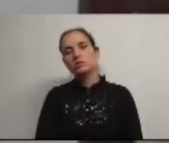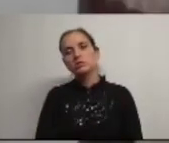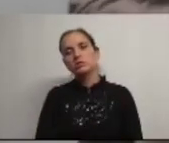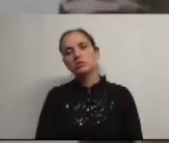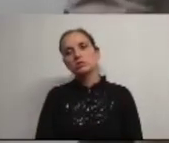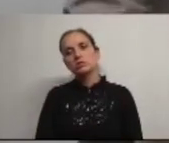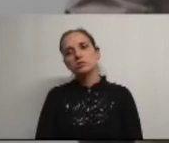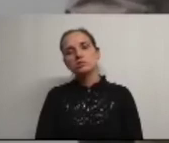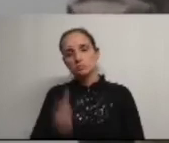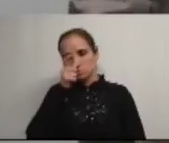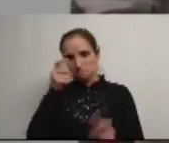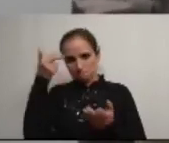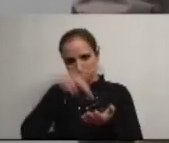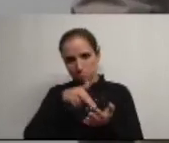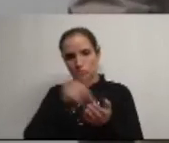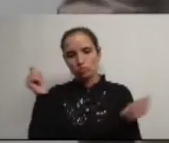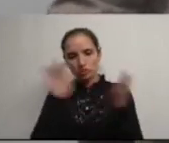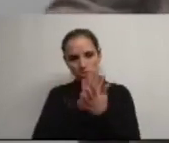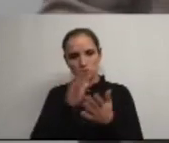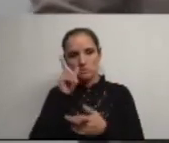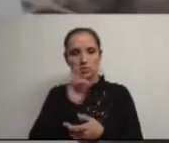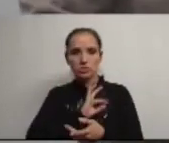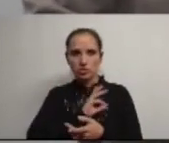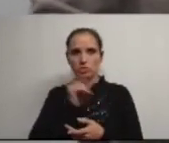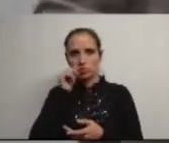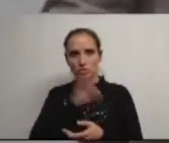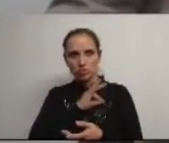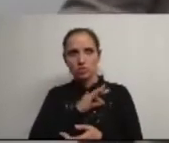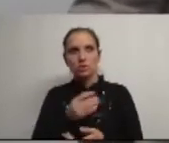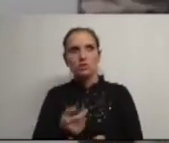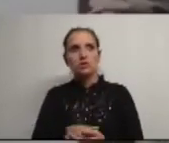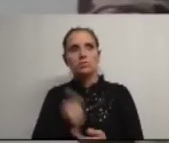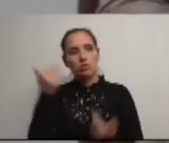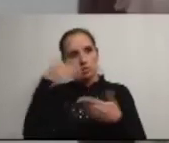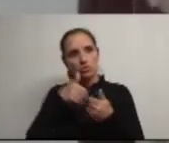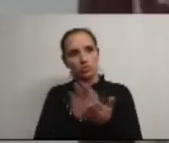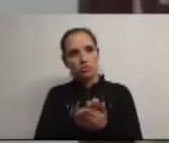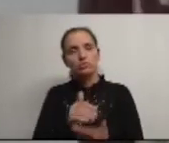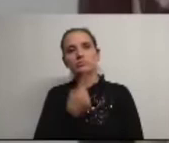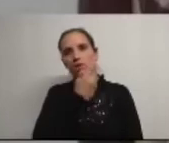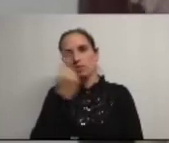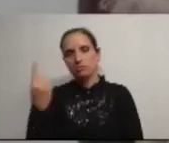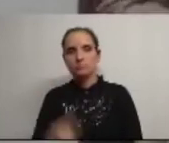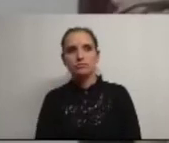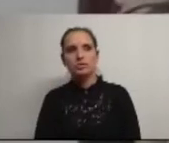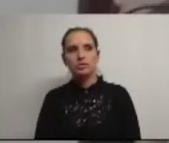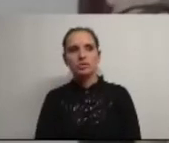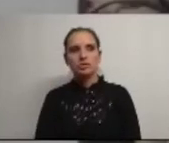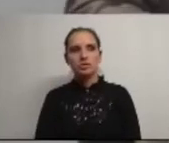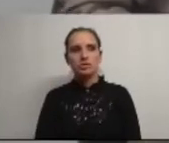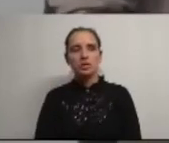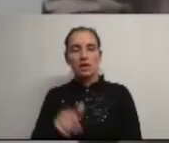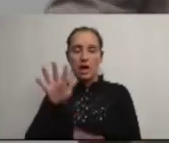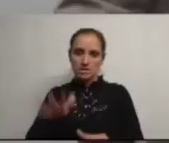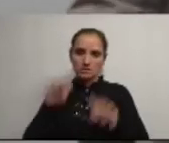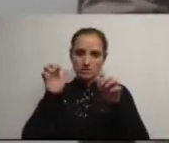ilustre público Srs. Jornalistas minhas senhoras e meus senhores boa noite a todos e a cada um de vós esta é